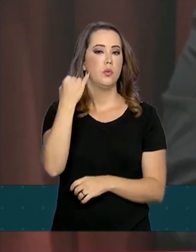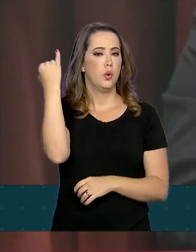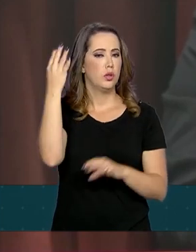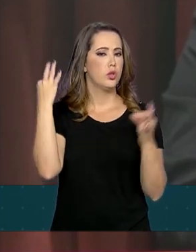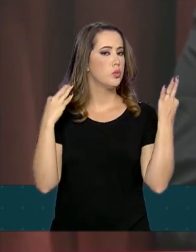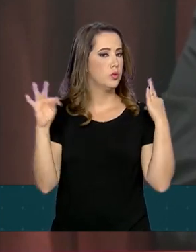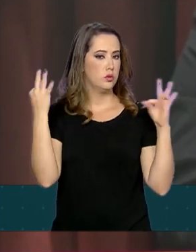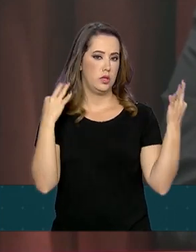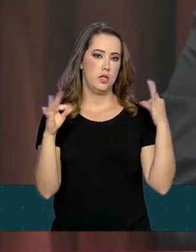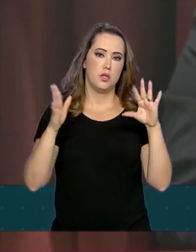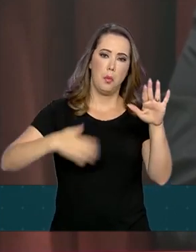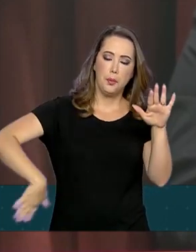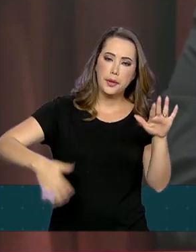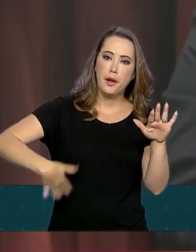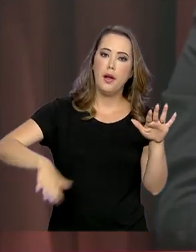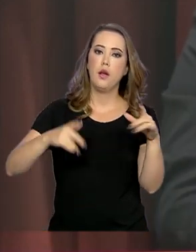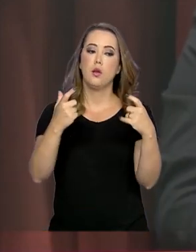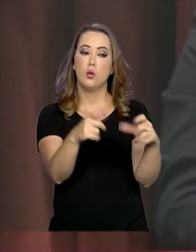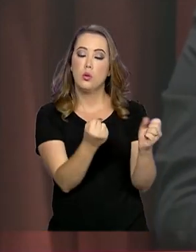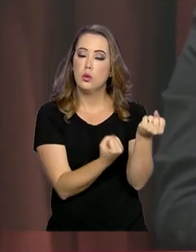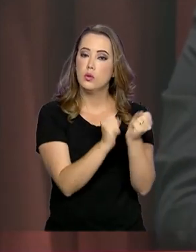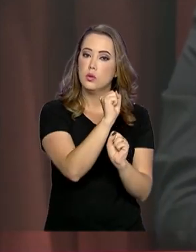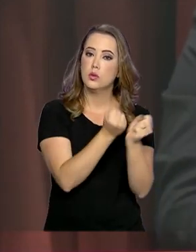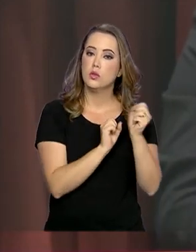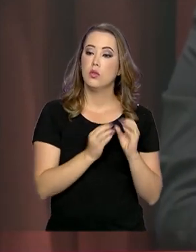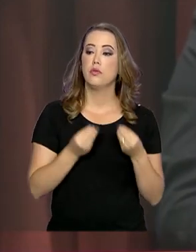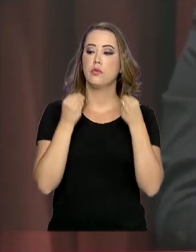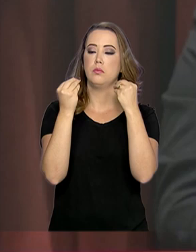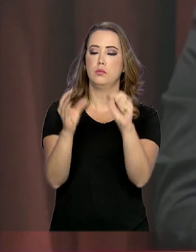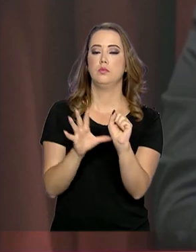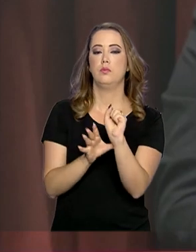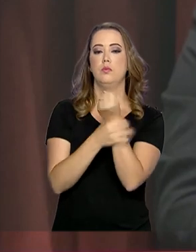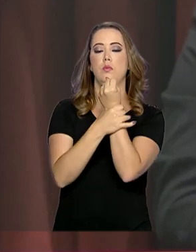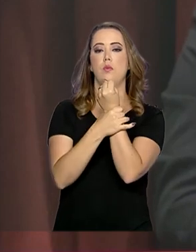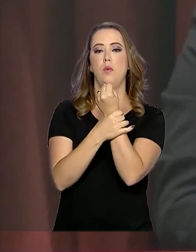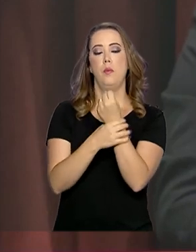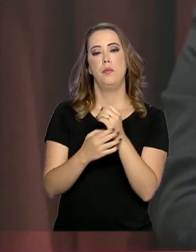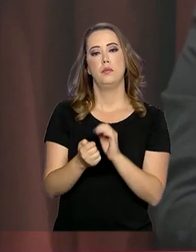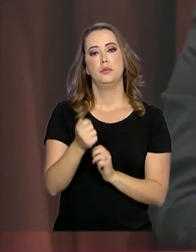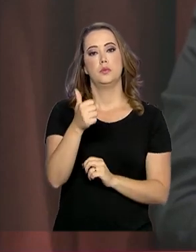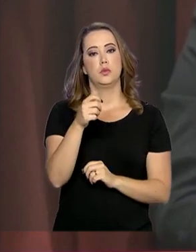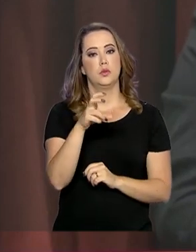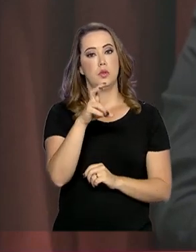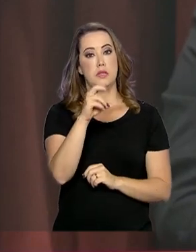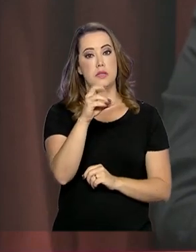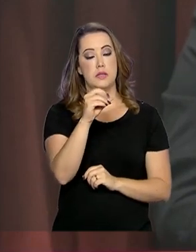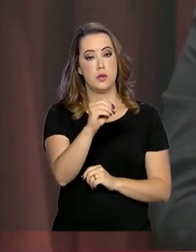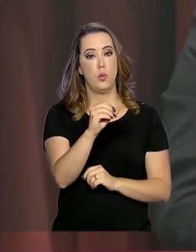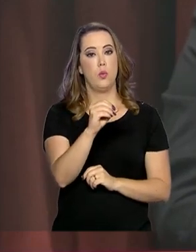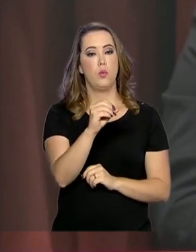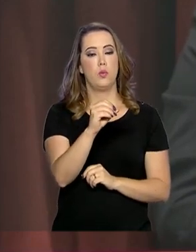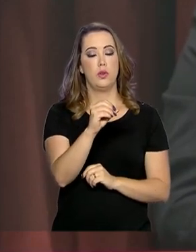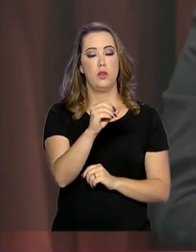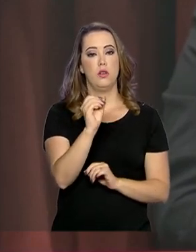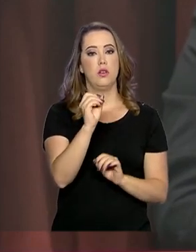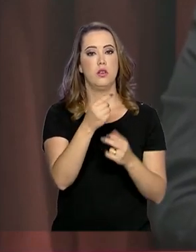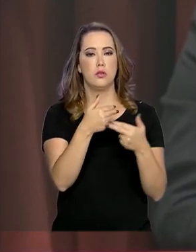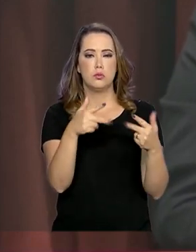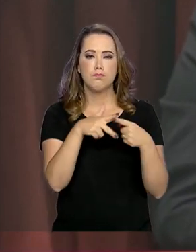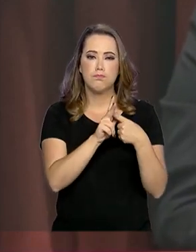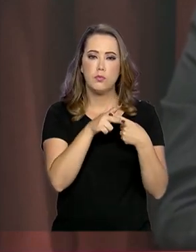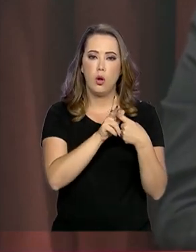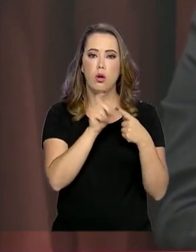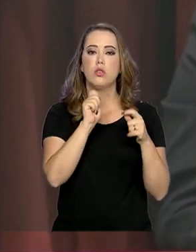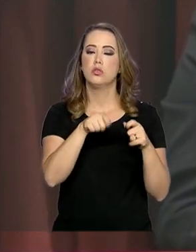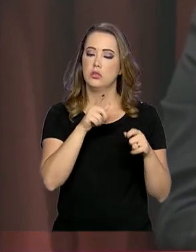regiões industriais, com muita segurança, tem quase 500 intervenções já programadas no